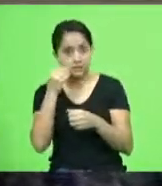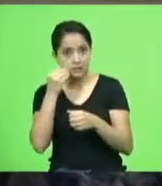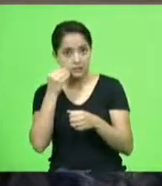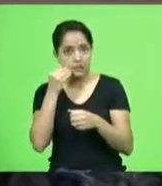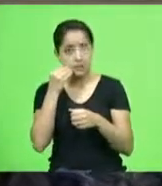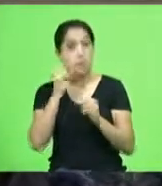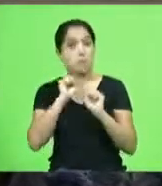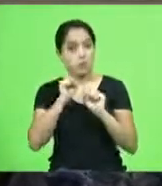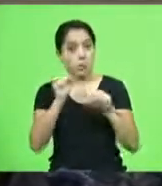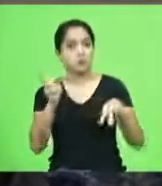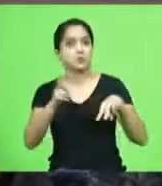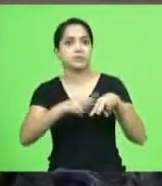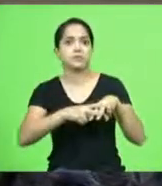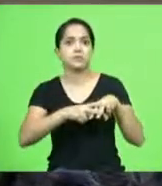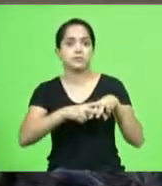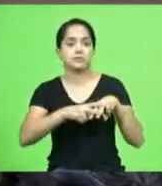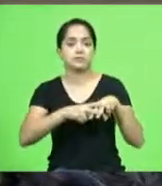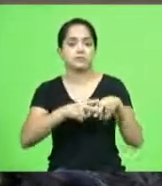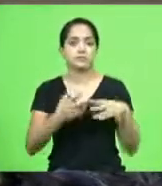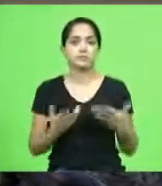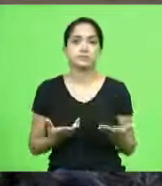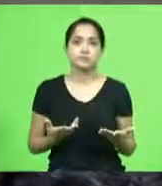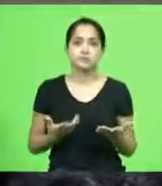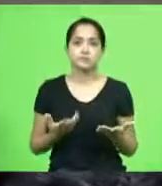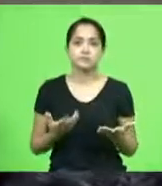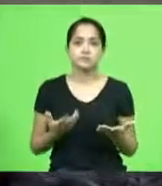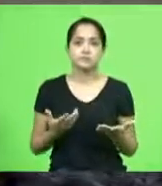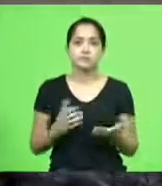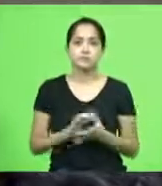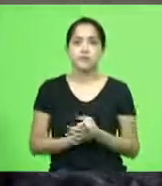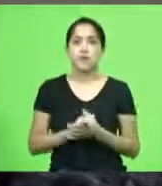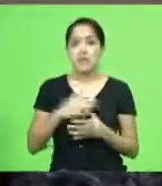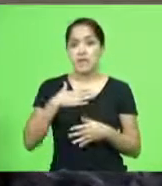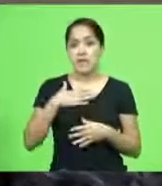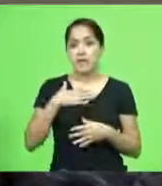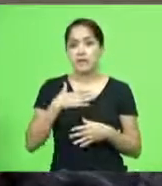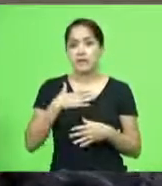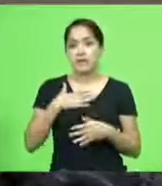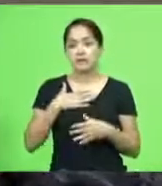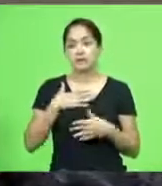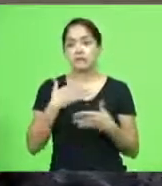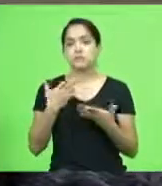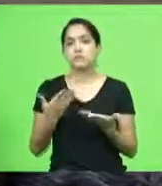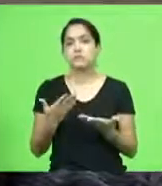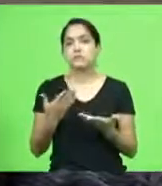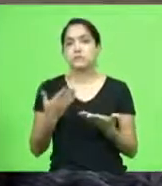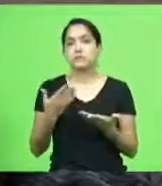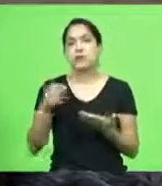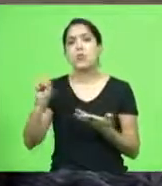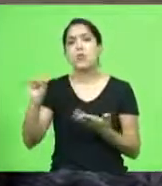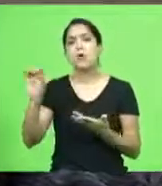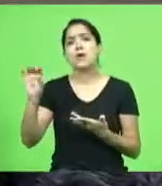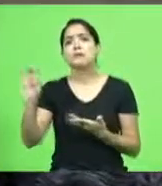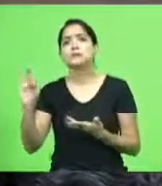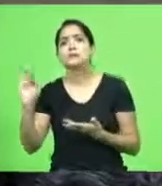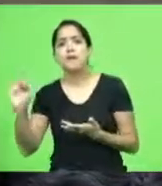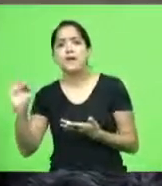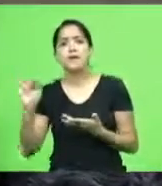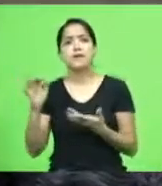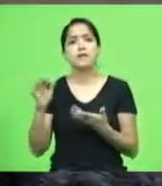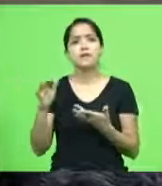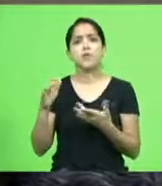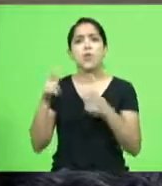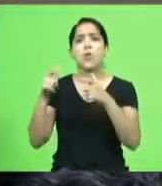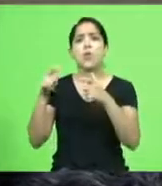preso vai ser preso e eu que não quero dizer aqui onde que os STF deveria ir para onde que o